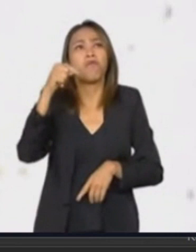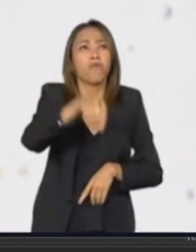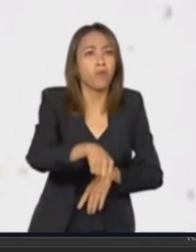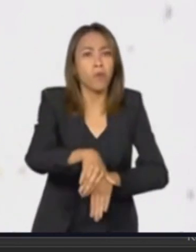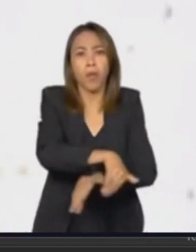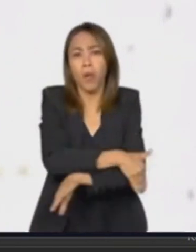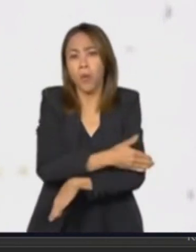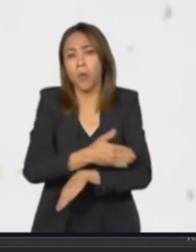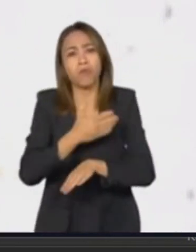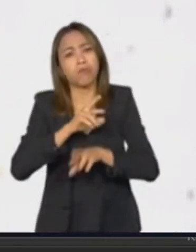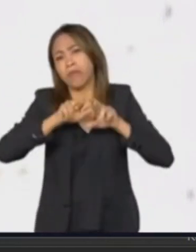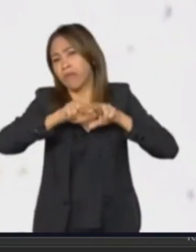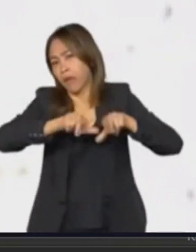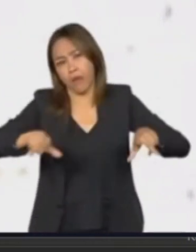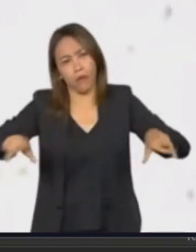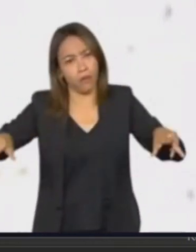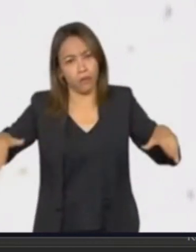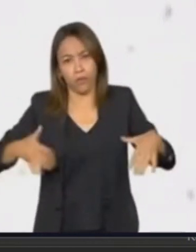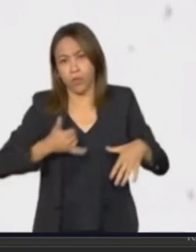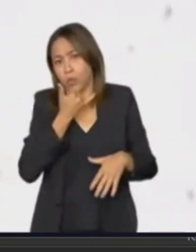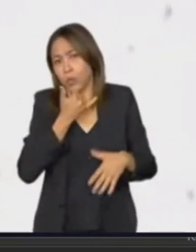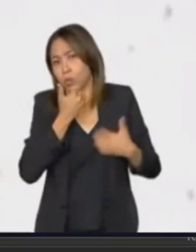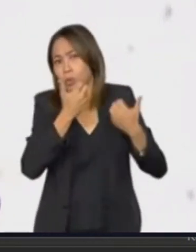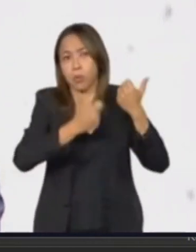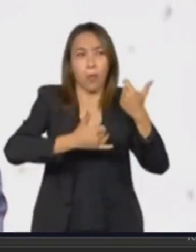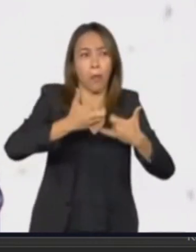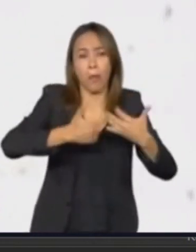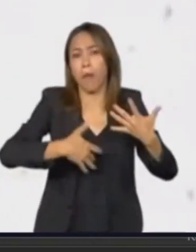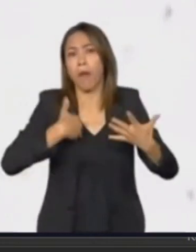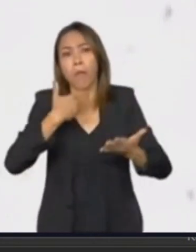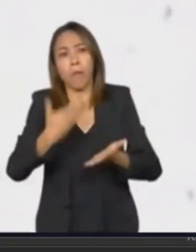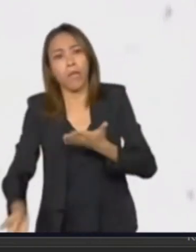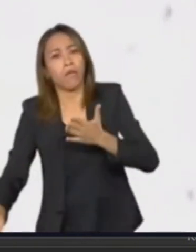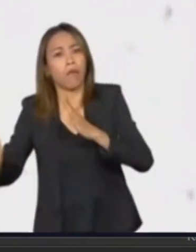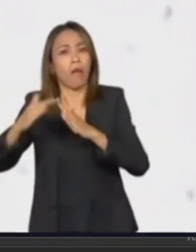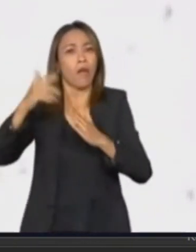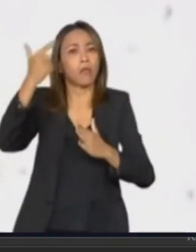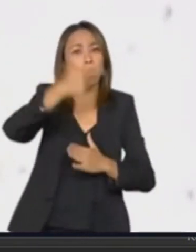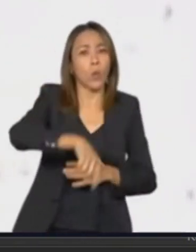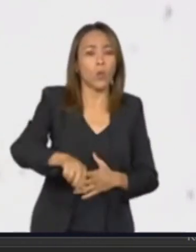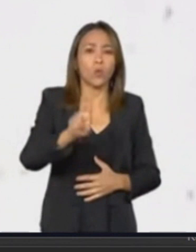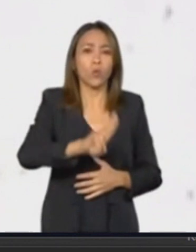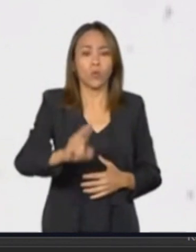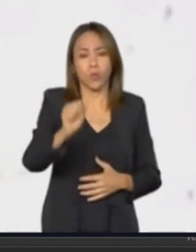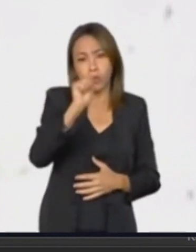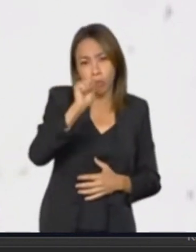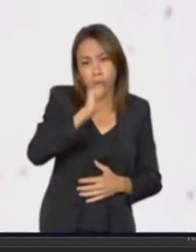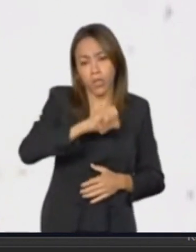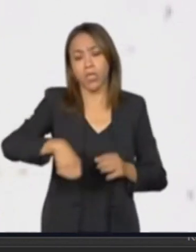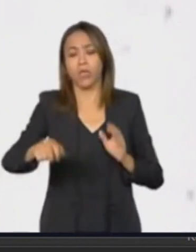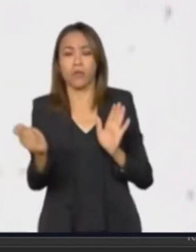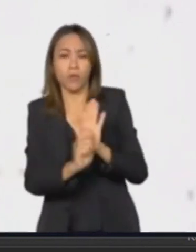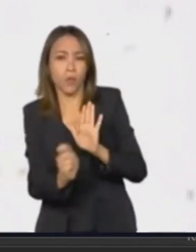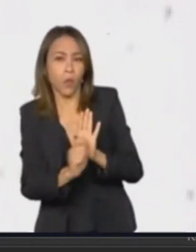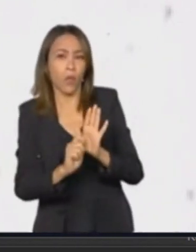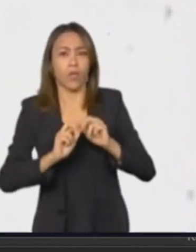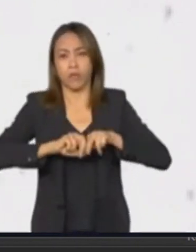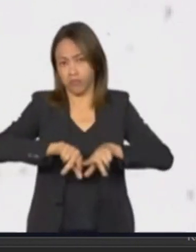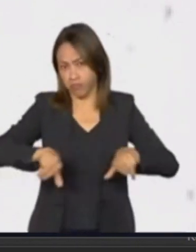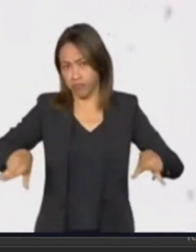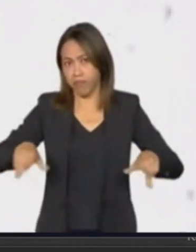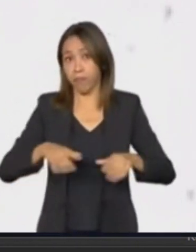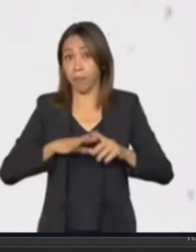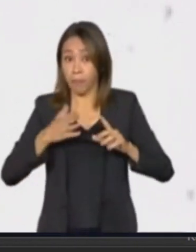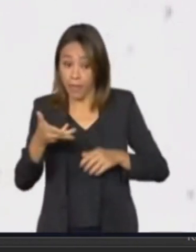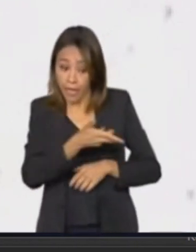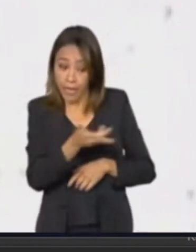vínculos familiares ou comunitários, desemprego, perda de moradia, uso abusivo de álcool e drogas. Ou seja, companheiros e companheiras, esse